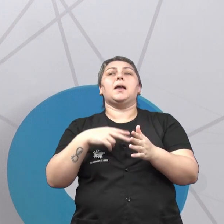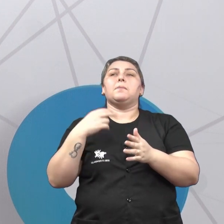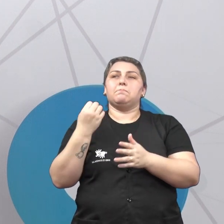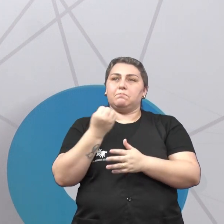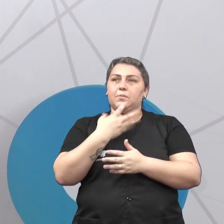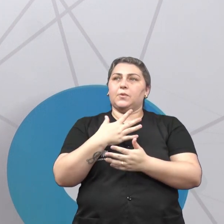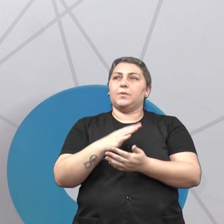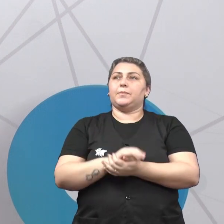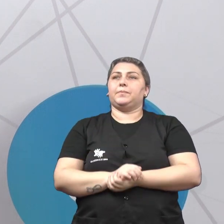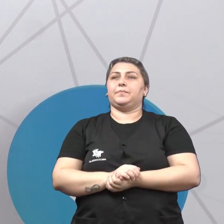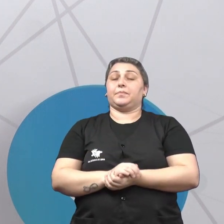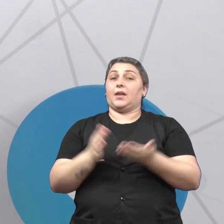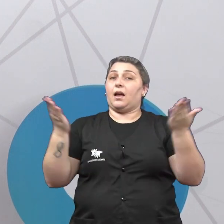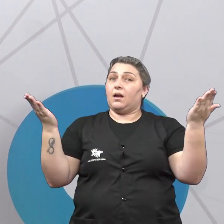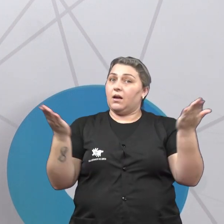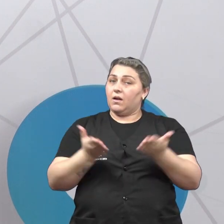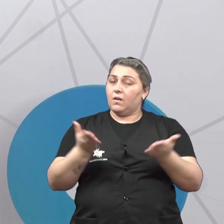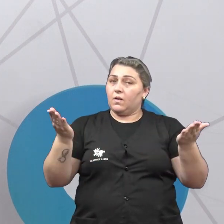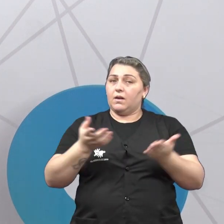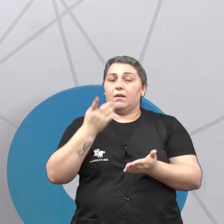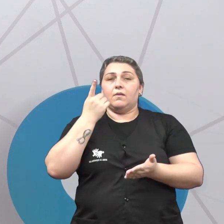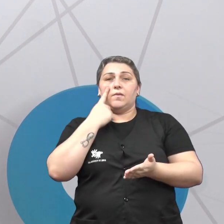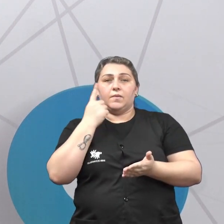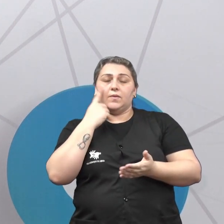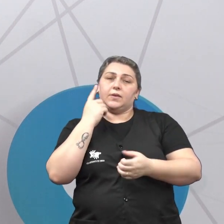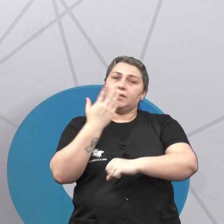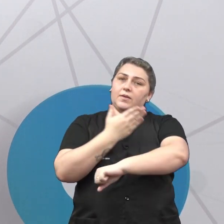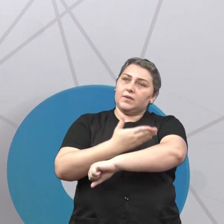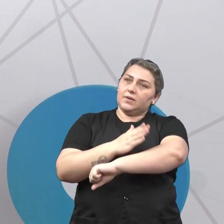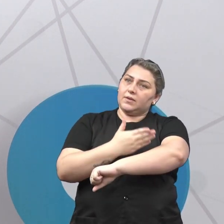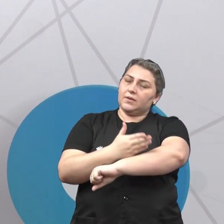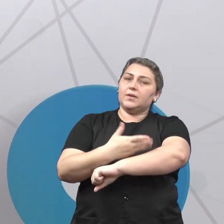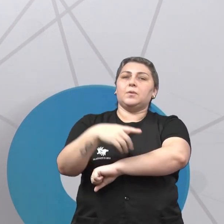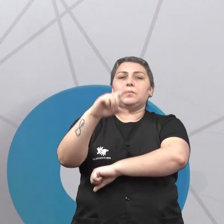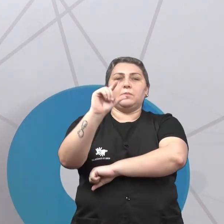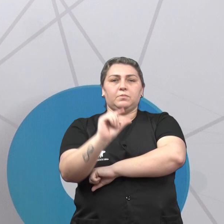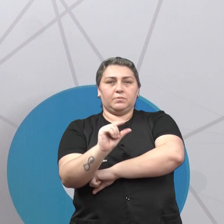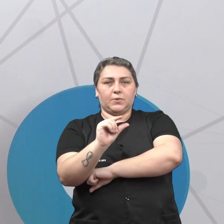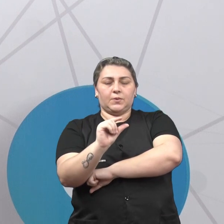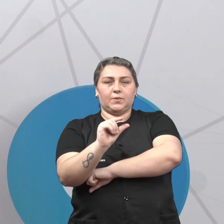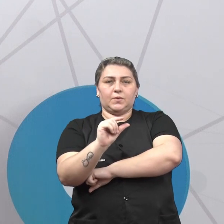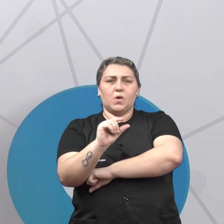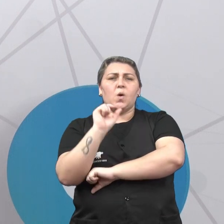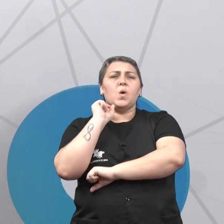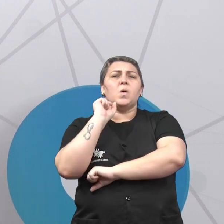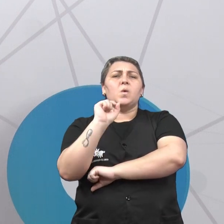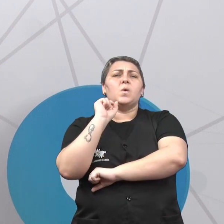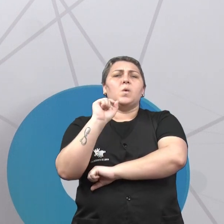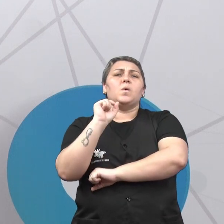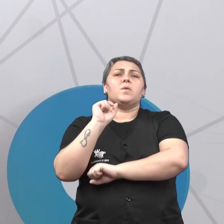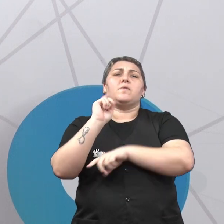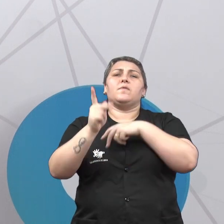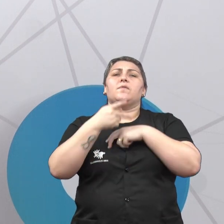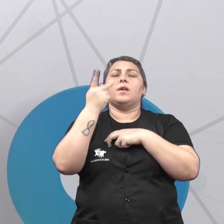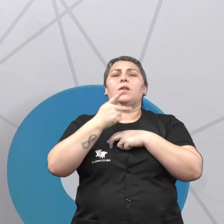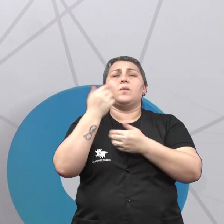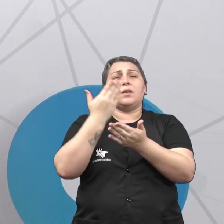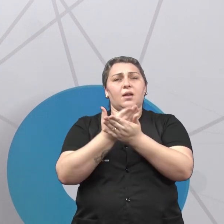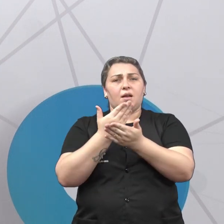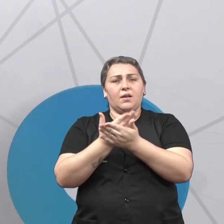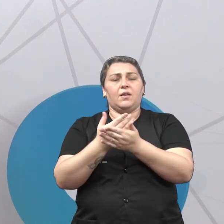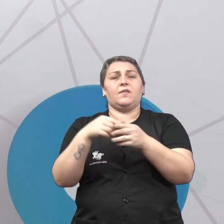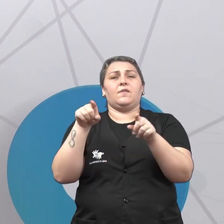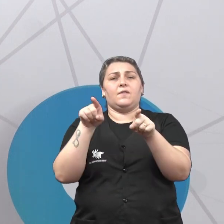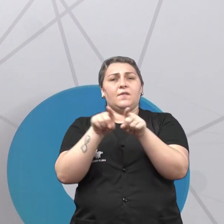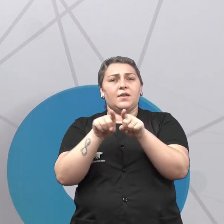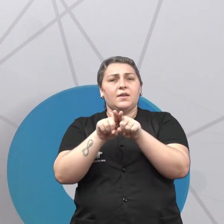interessante. E agora a gente vai exercitar um pouco com vocês sobre o que a gente falou durante a aula, vou fazer